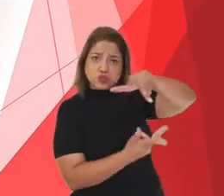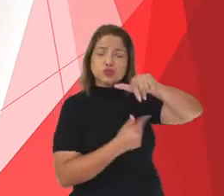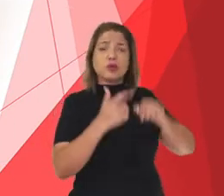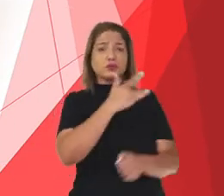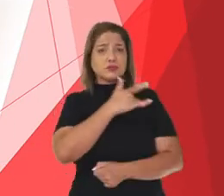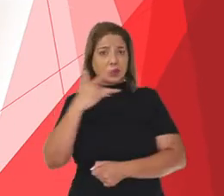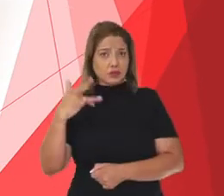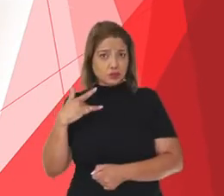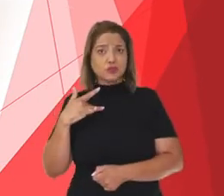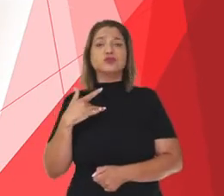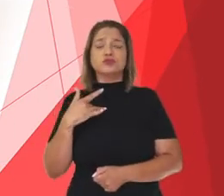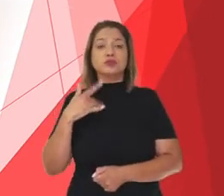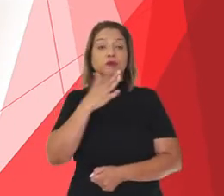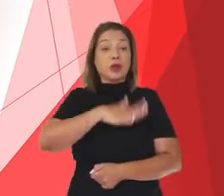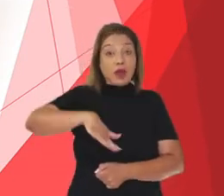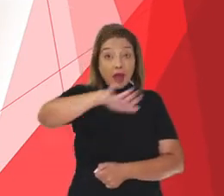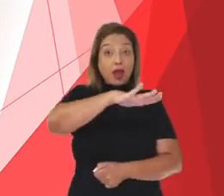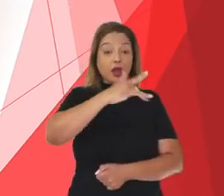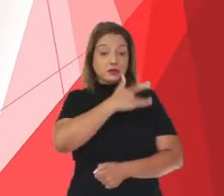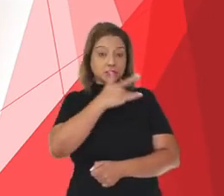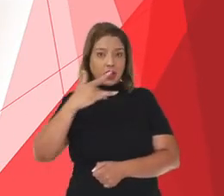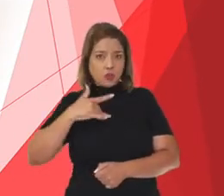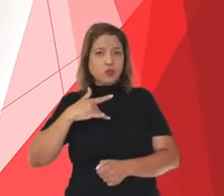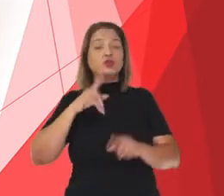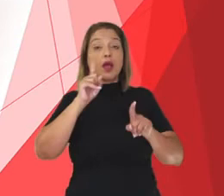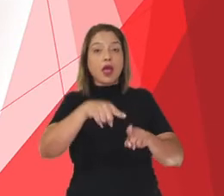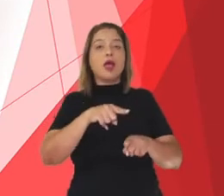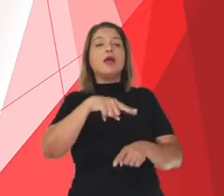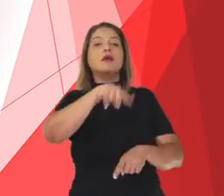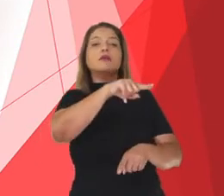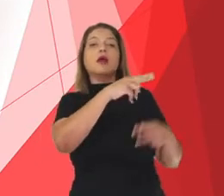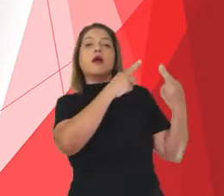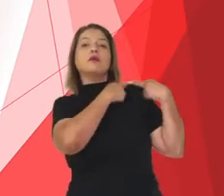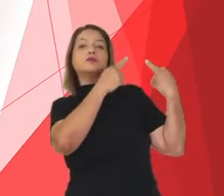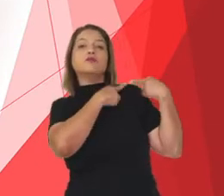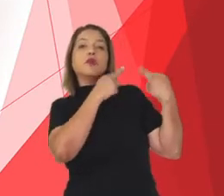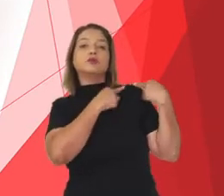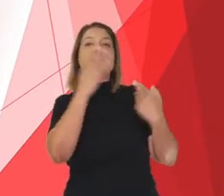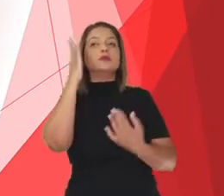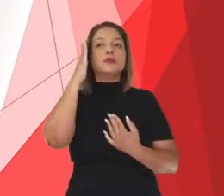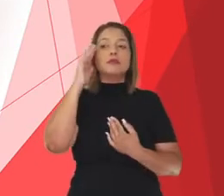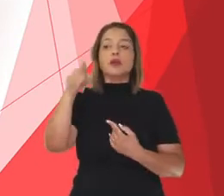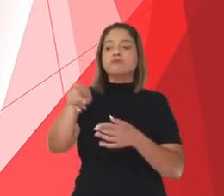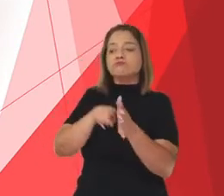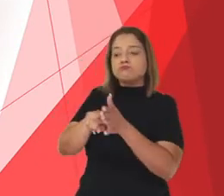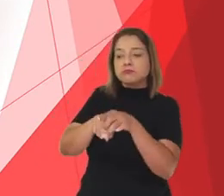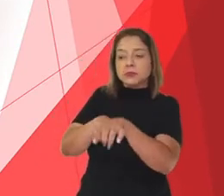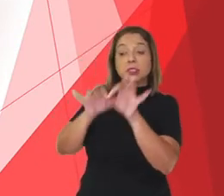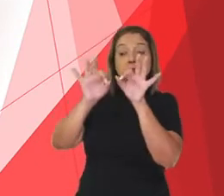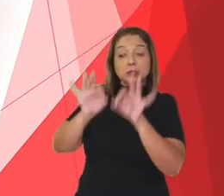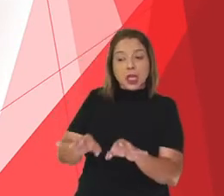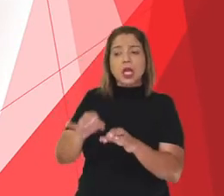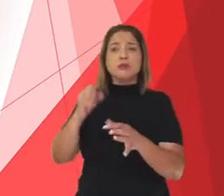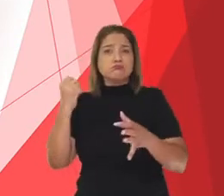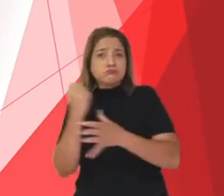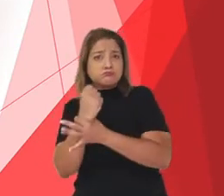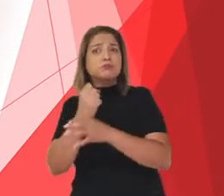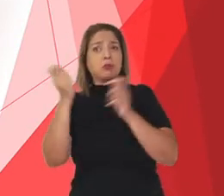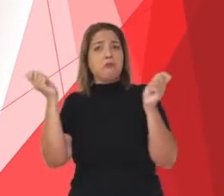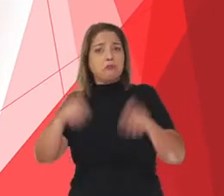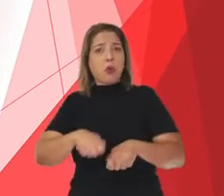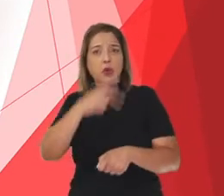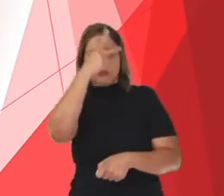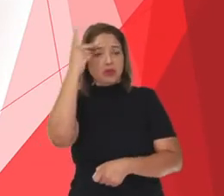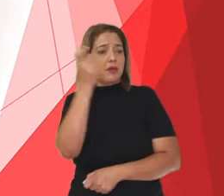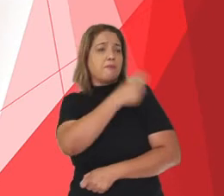As agências reguladoras são os órgãos responsáveis por dizer que as vacinas são seguras e podem ser